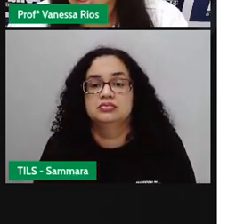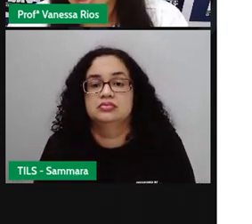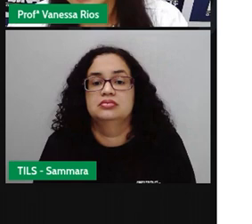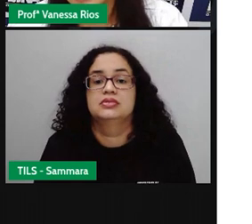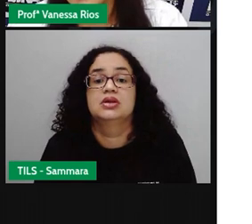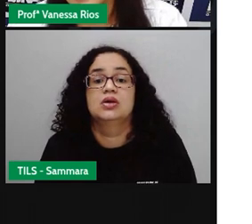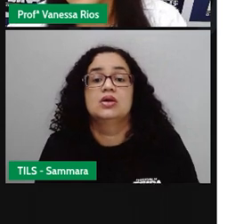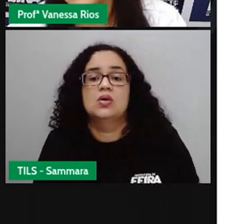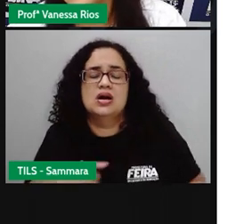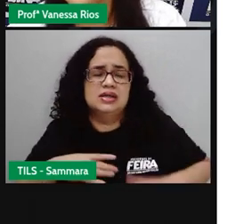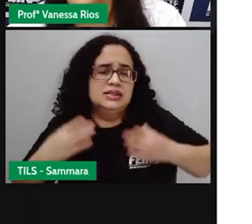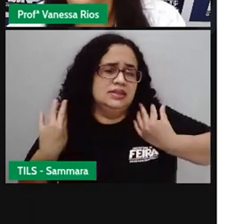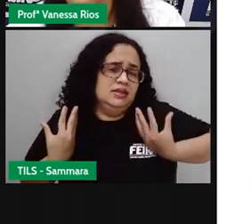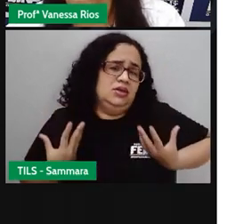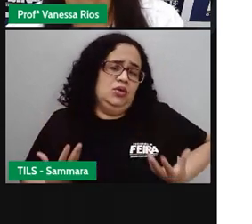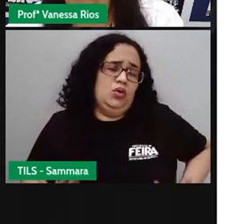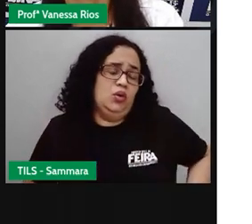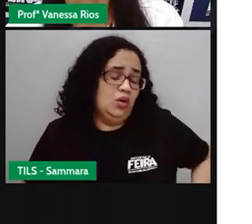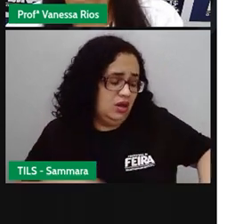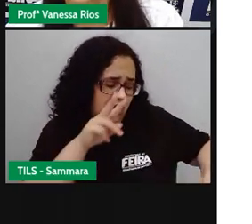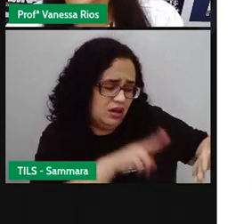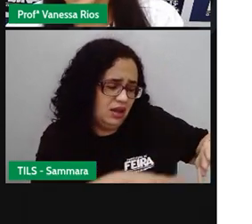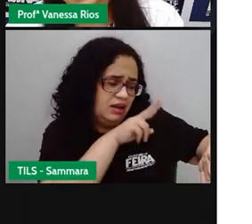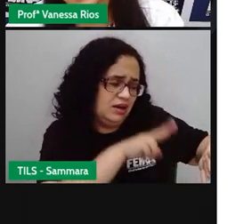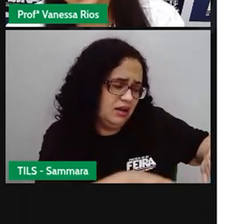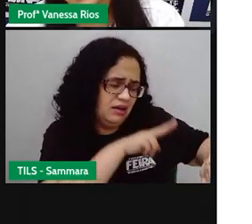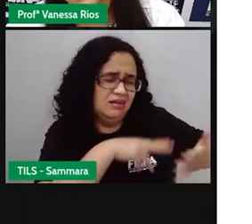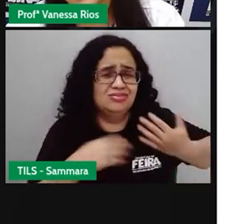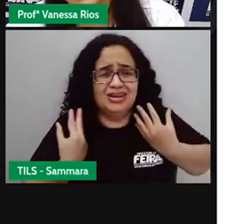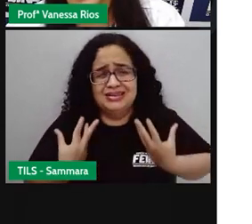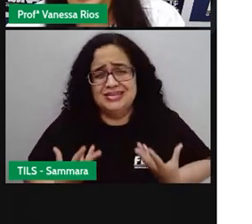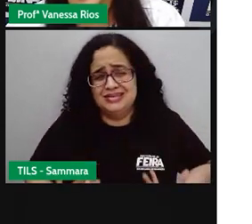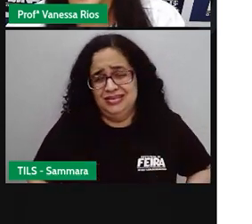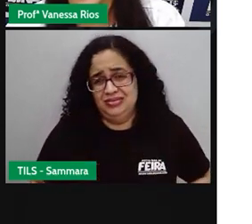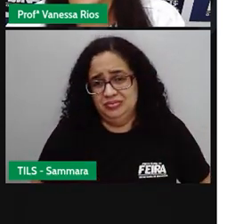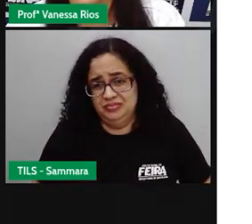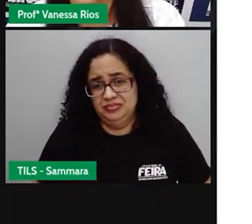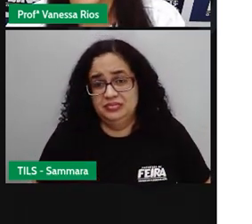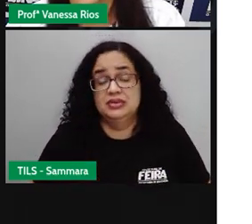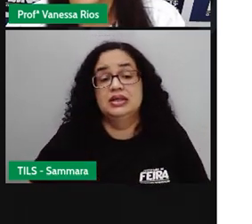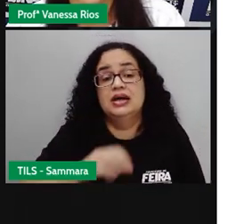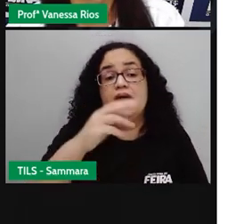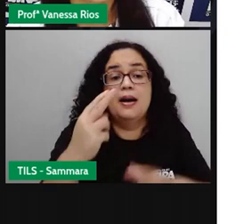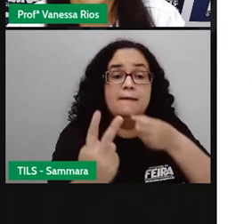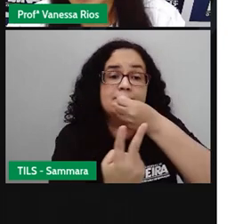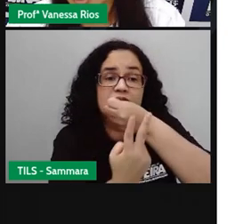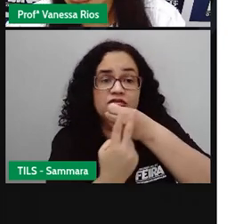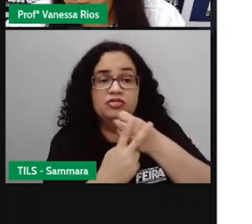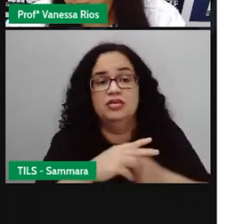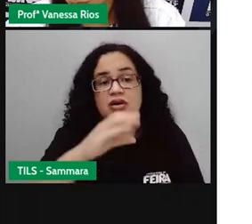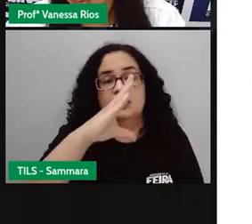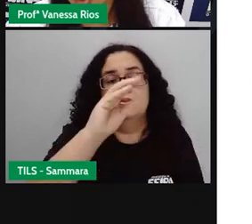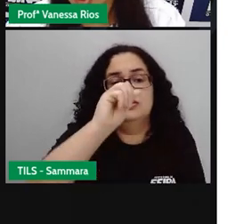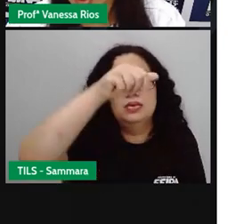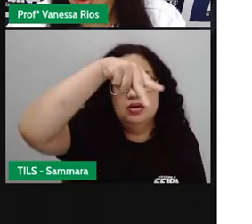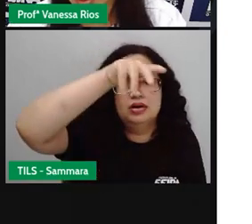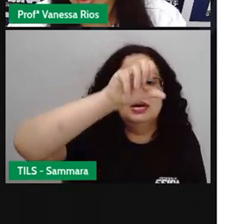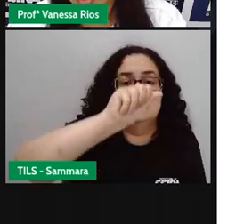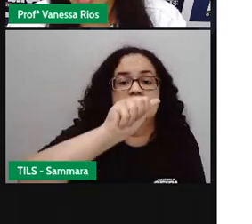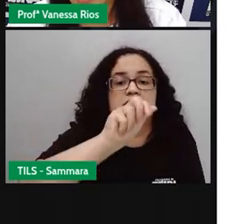Então, eu cansarei de ler. Olha só, cansarei, ele ainda não cansou.